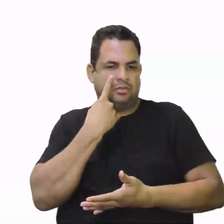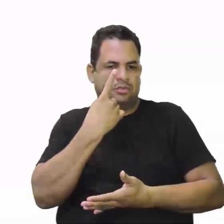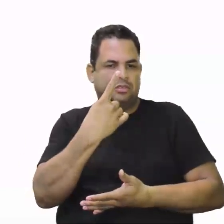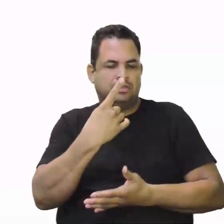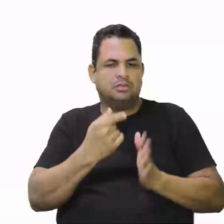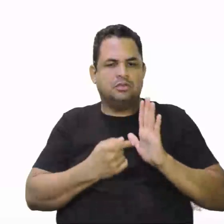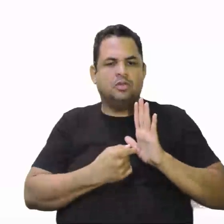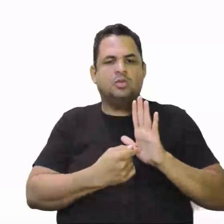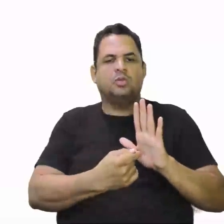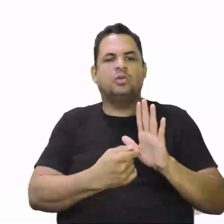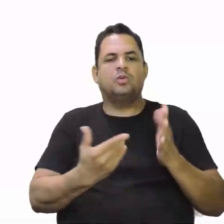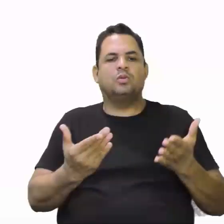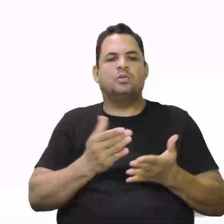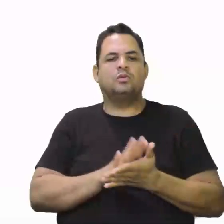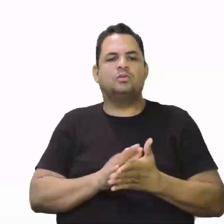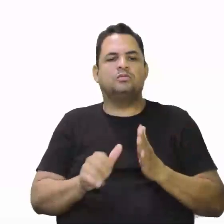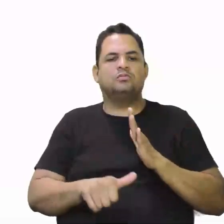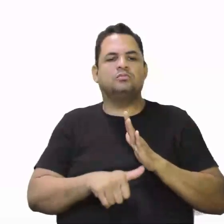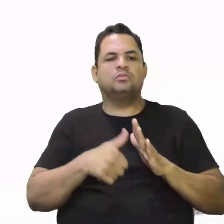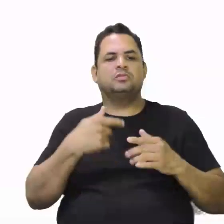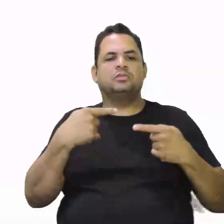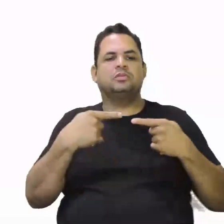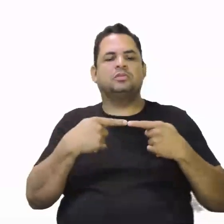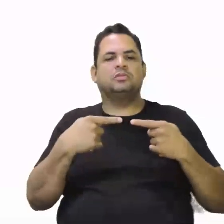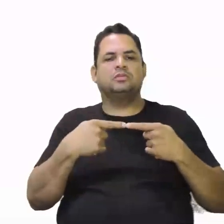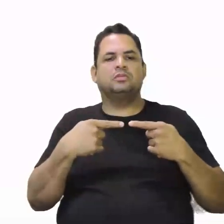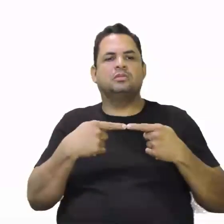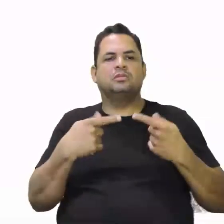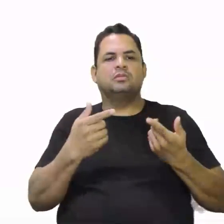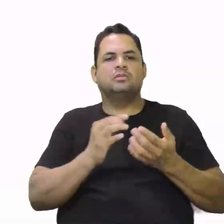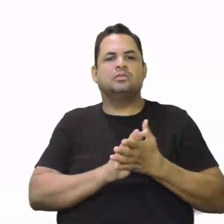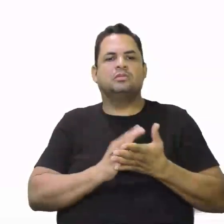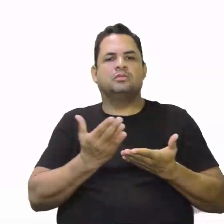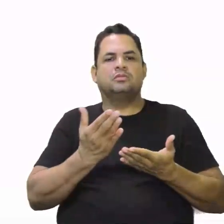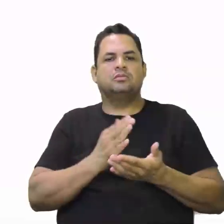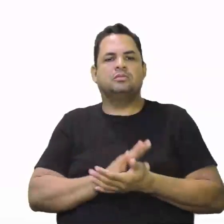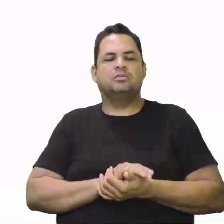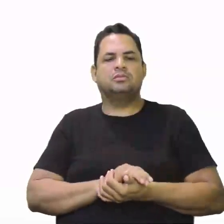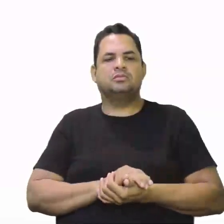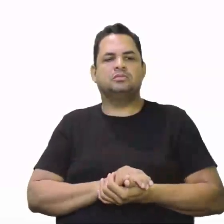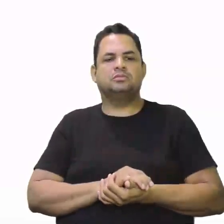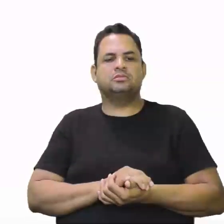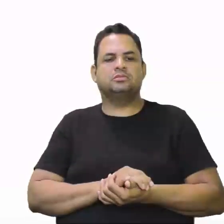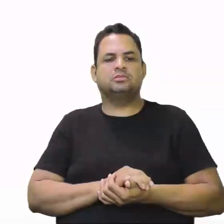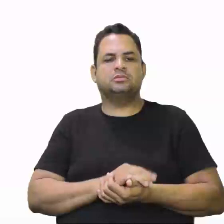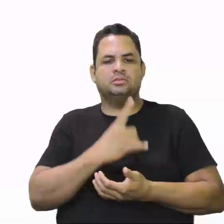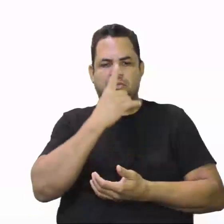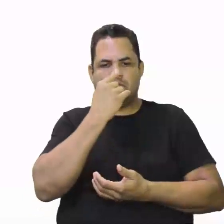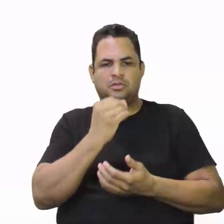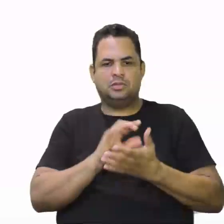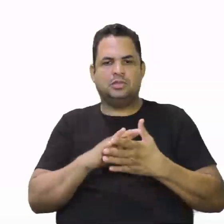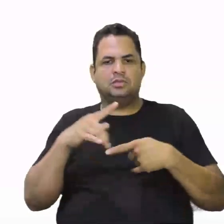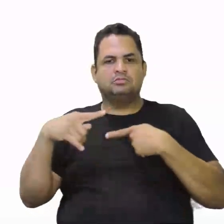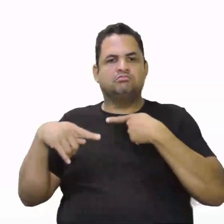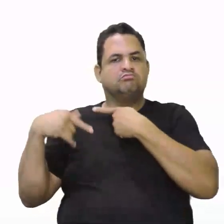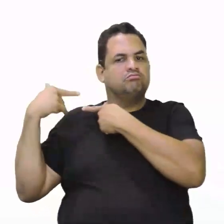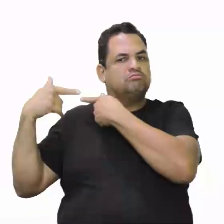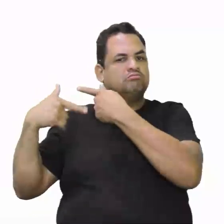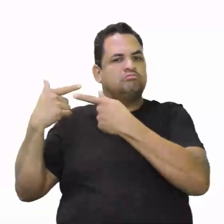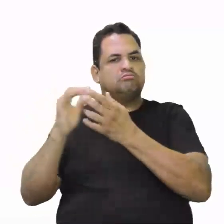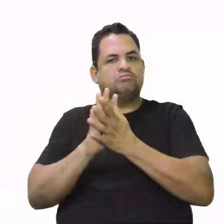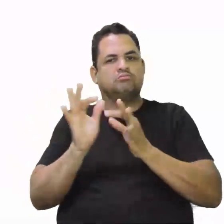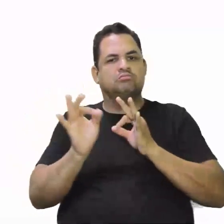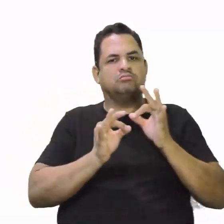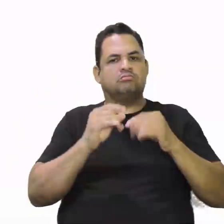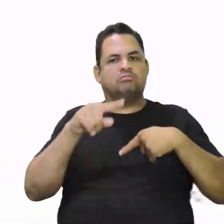esse primeiro contato aí de Colombo. Pela tradição que acabou se estabelecendo, após o